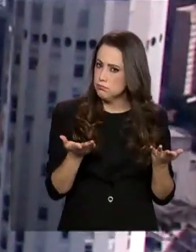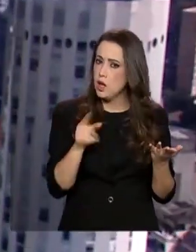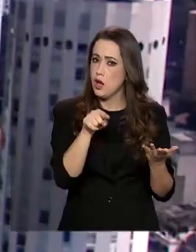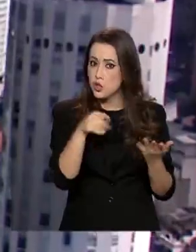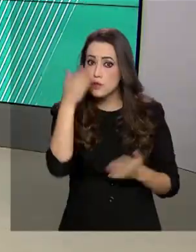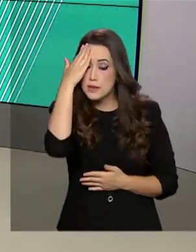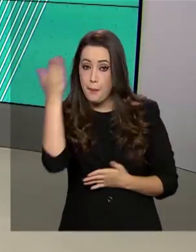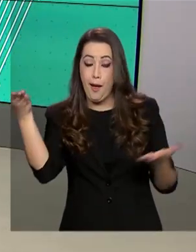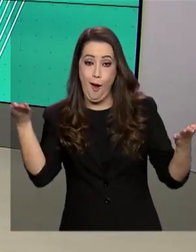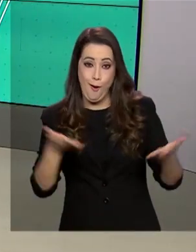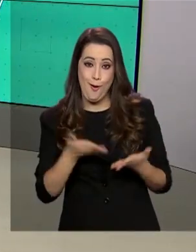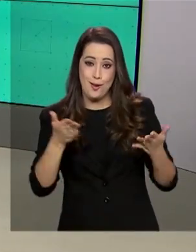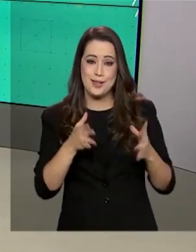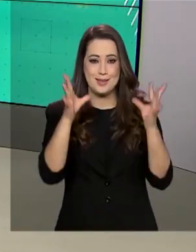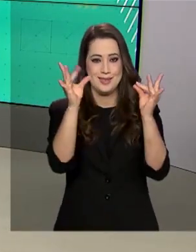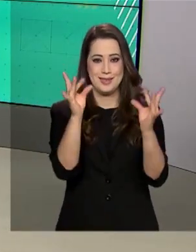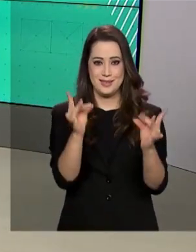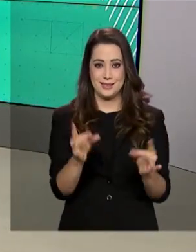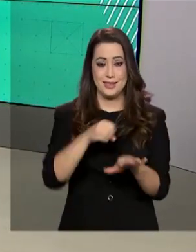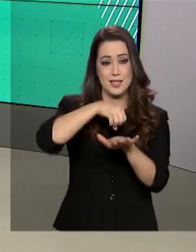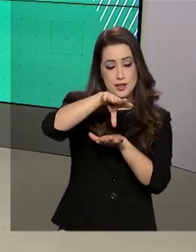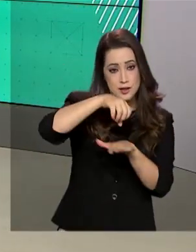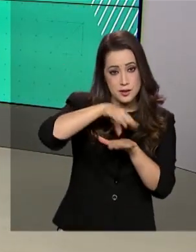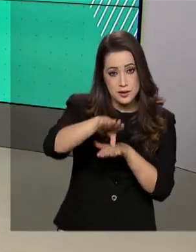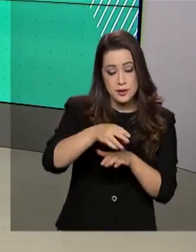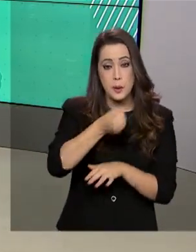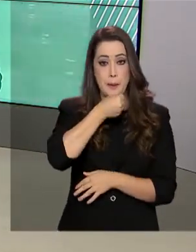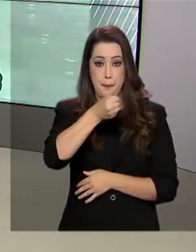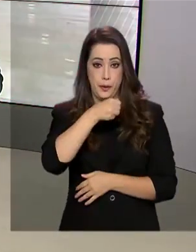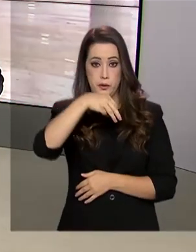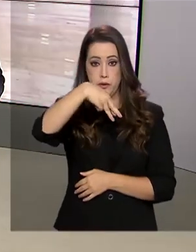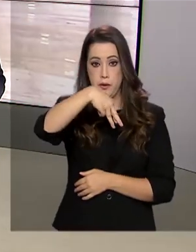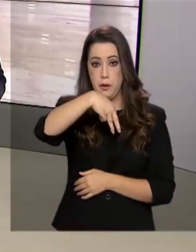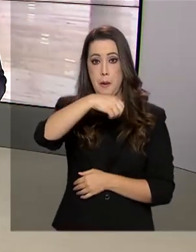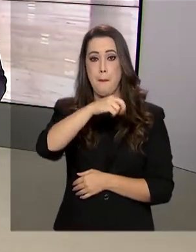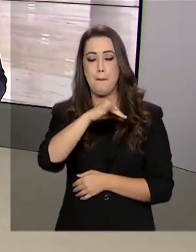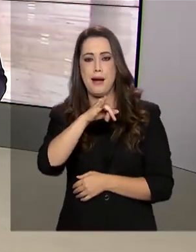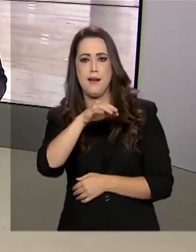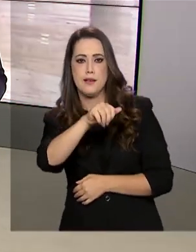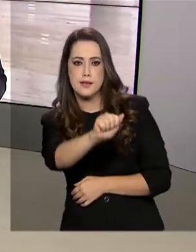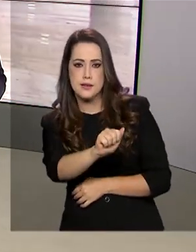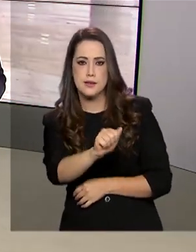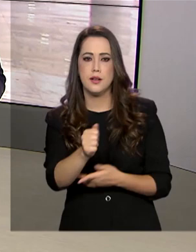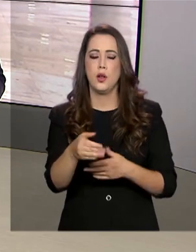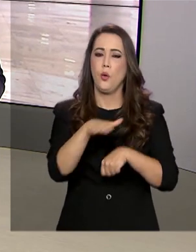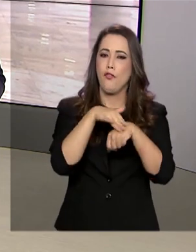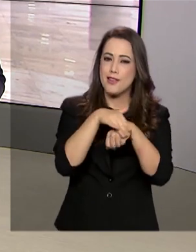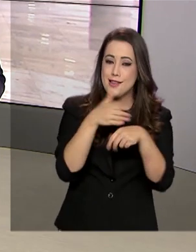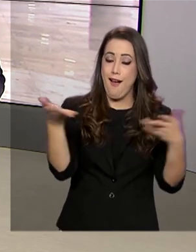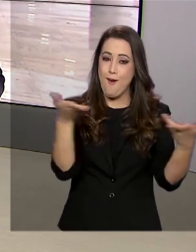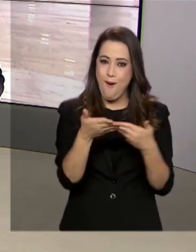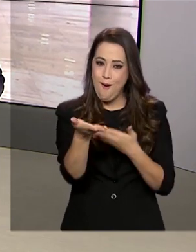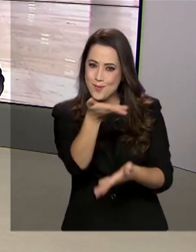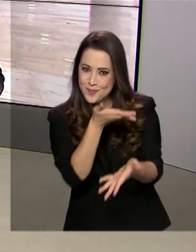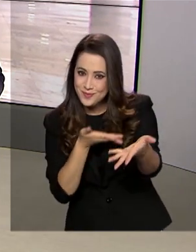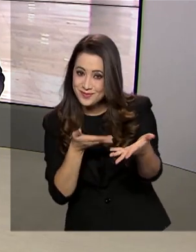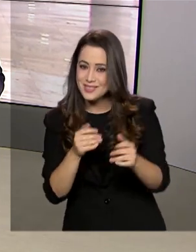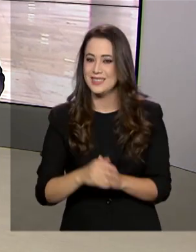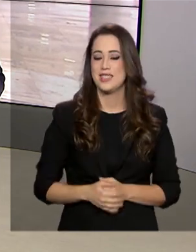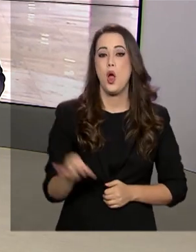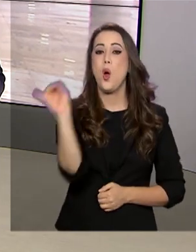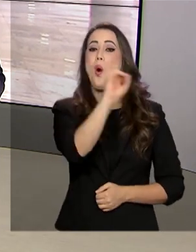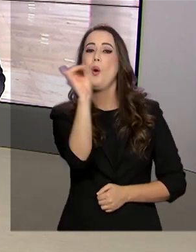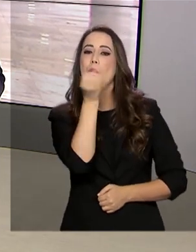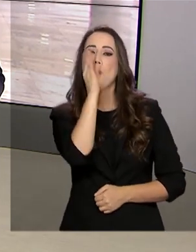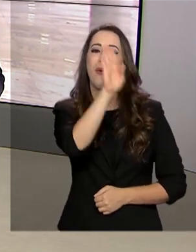vamos saber. E quem tem as informações para a gente é a repórter Márcia Fernandes, com quem eu vou conversar agora. Boa tarde,